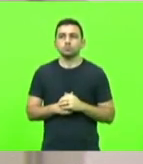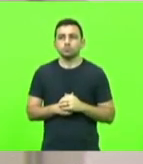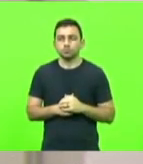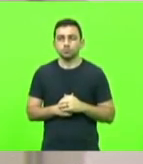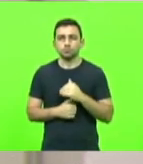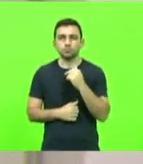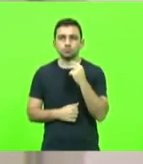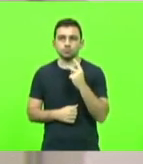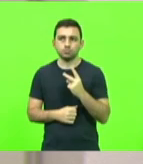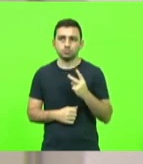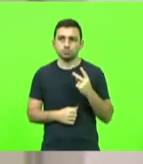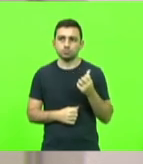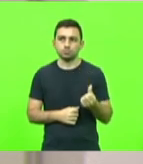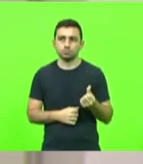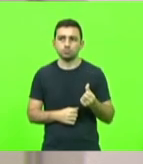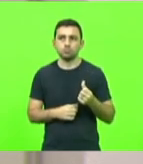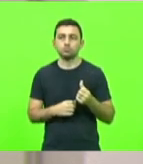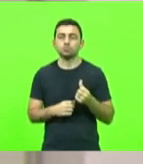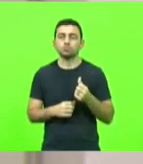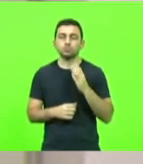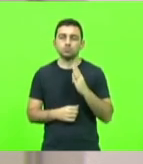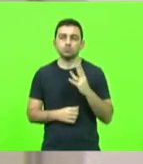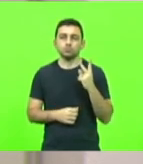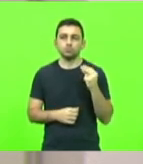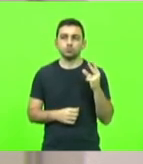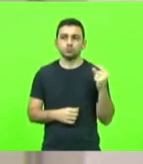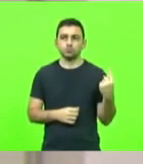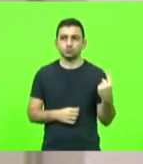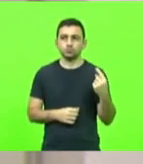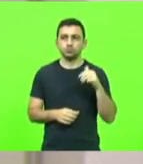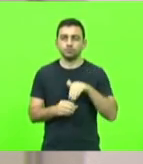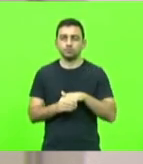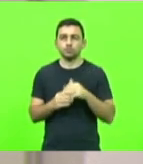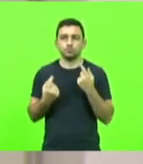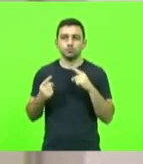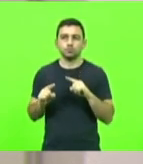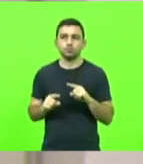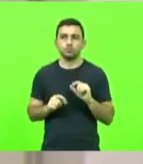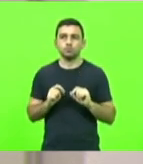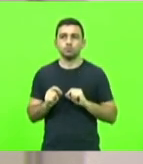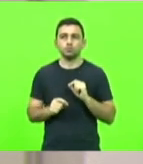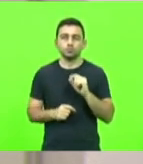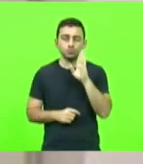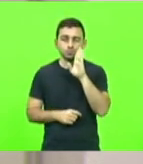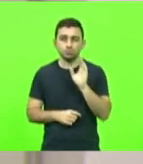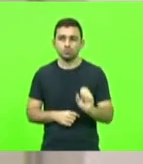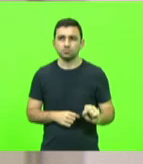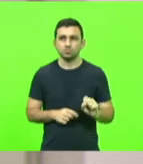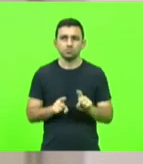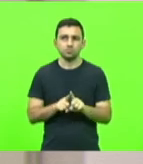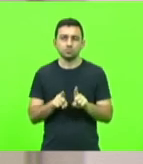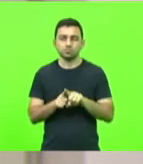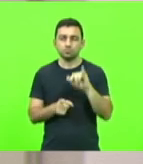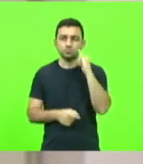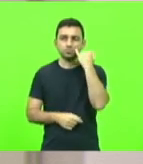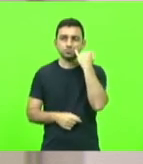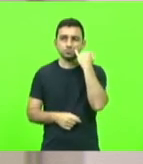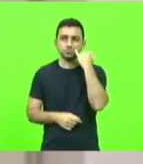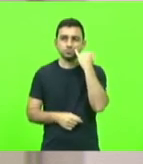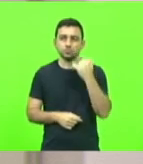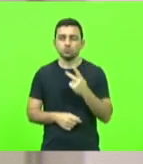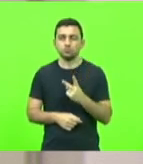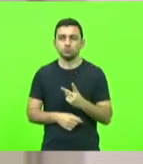226, barra 2021. Com votos contrários dos senhores deputados Bruno Souza e Gessé Lopes. E